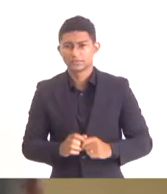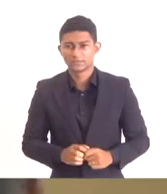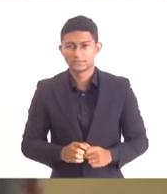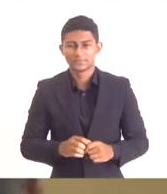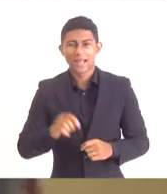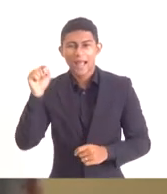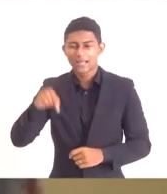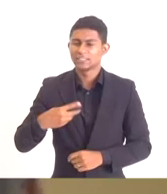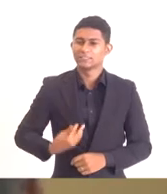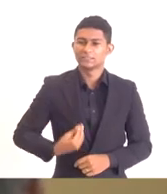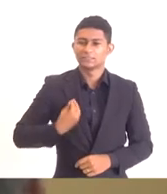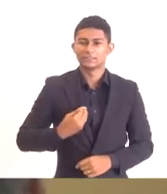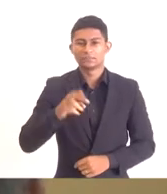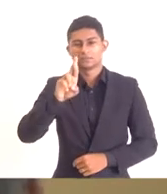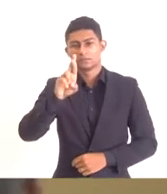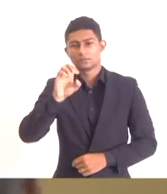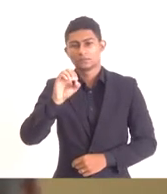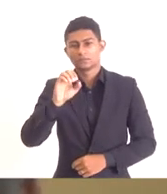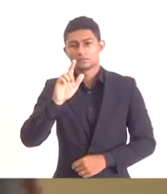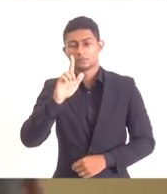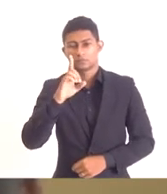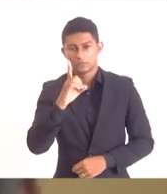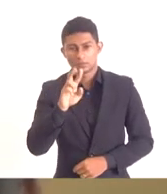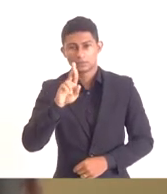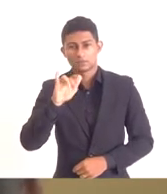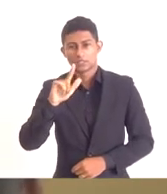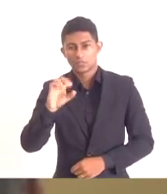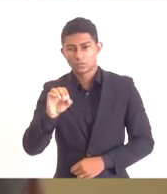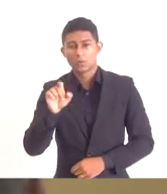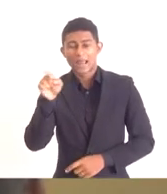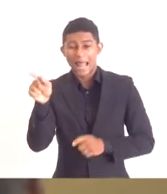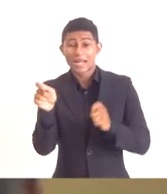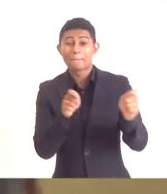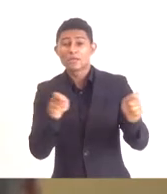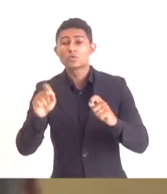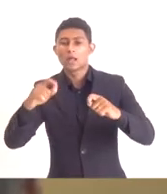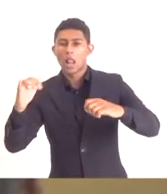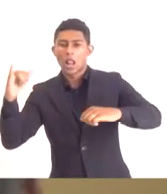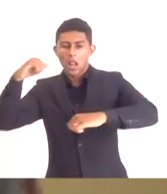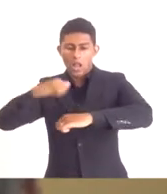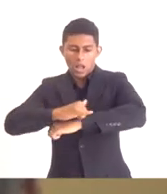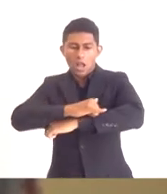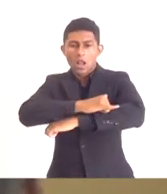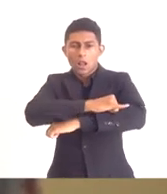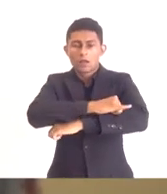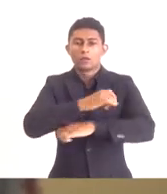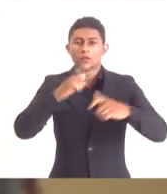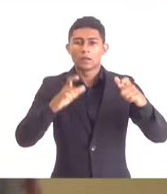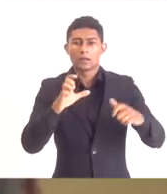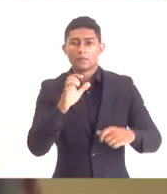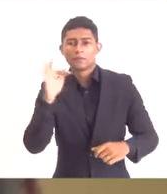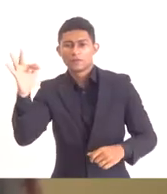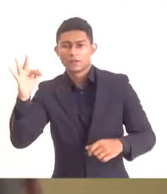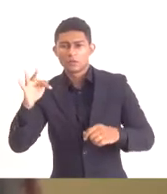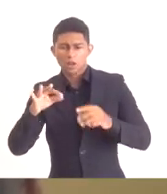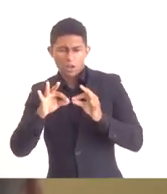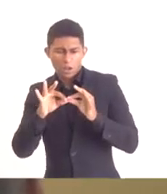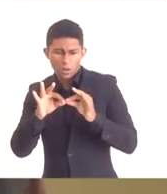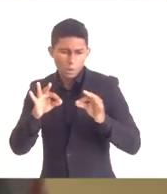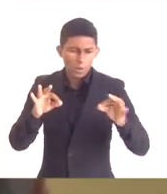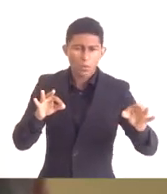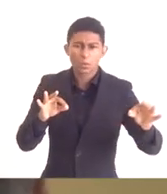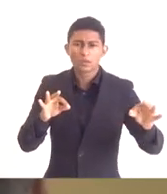aqui o Rodrigo. Rodrigo, que administra o aeroporto. Aeroporto de Cabo Frio tem uma pista de 2.550